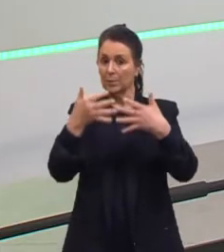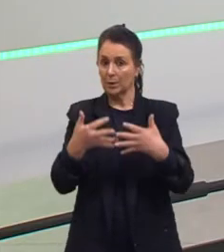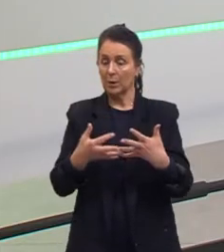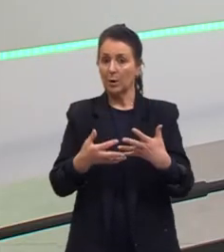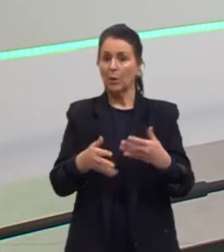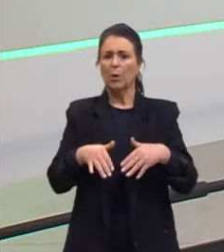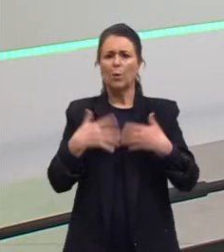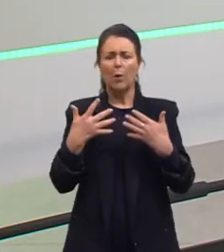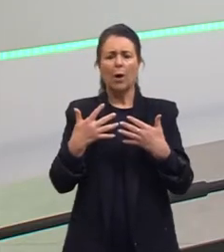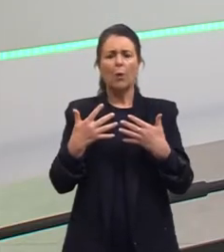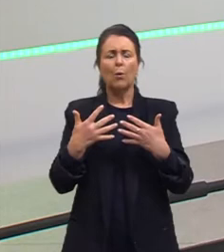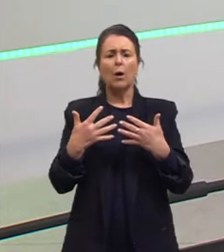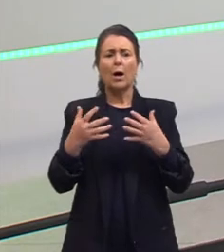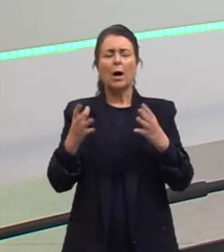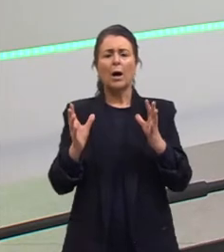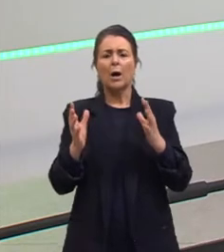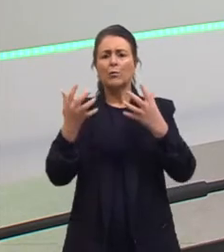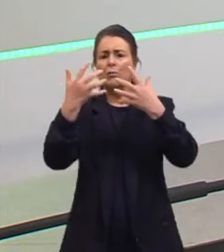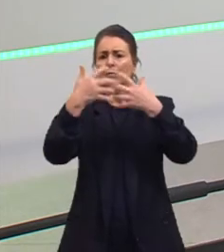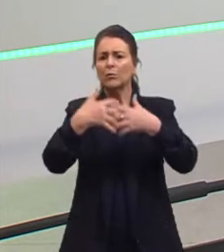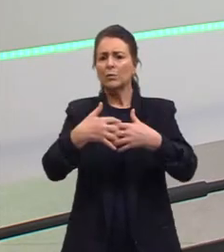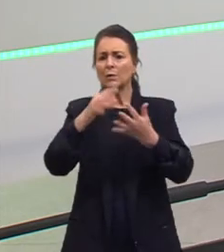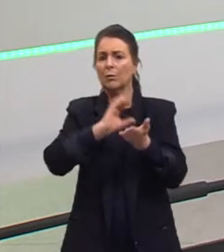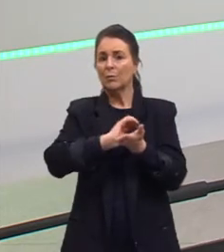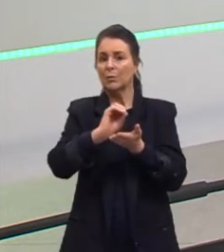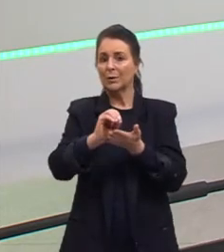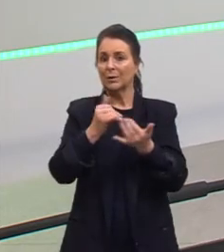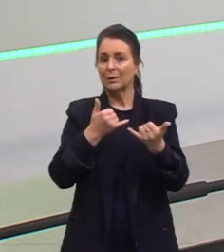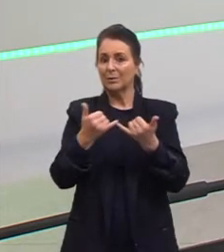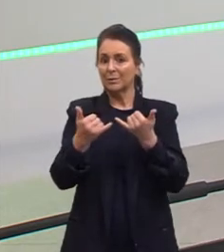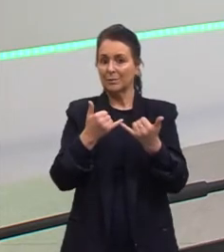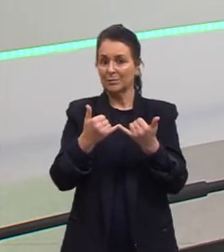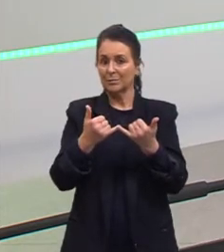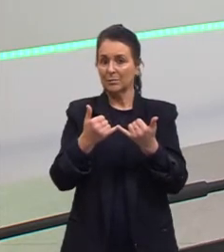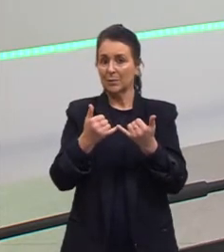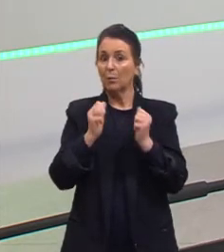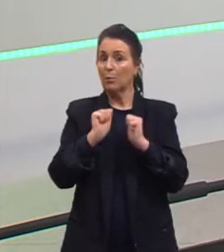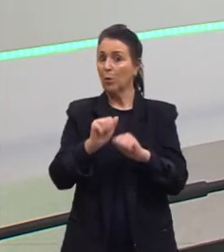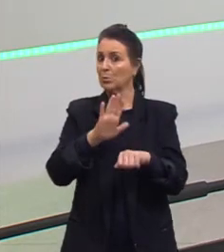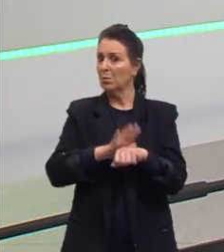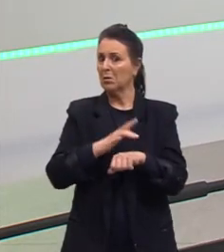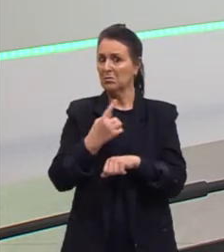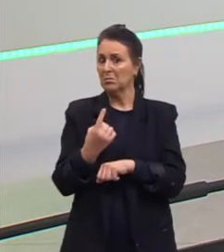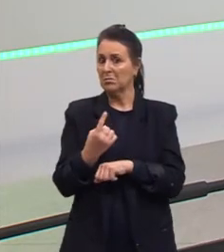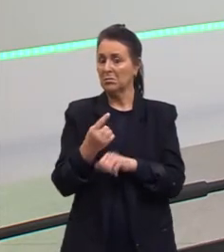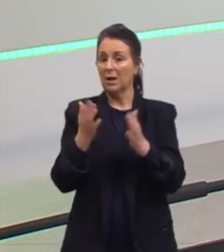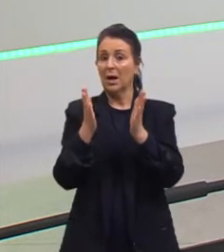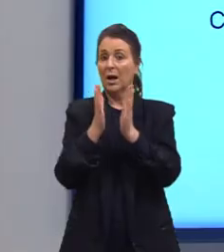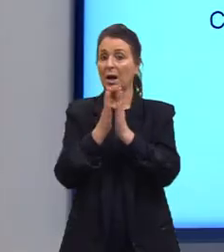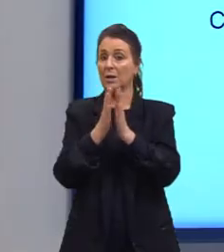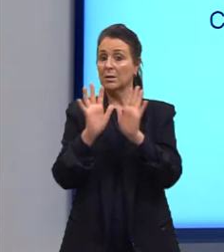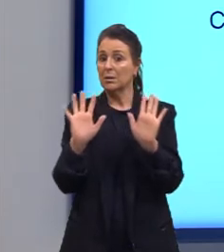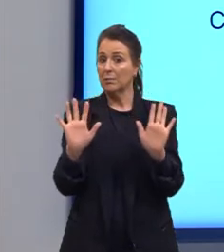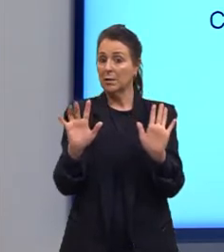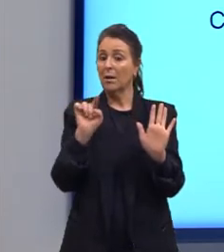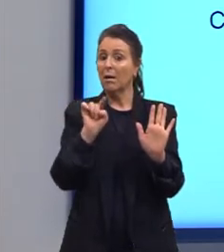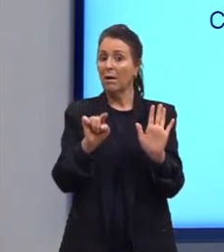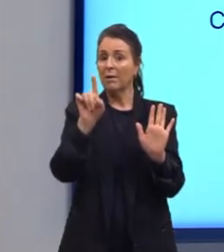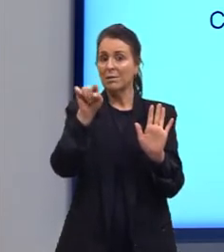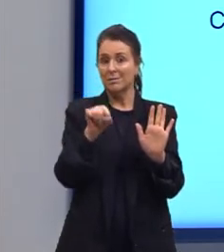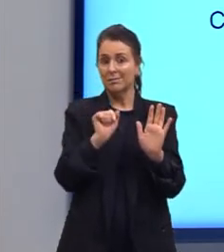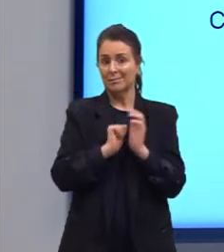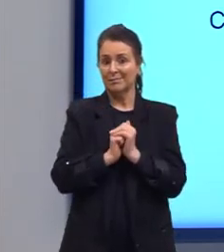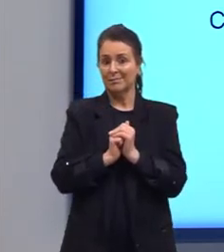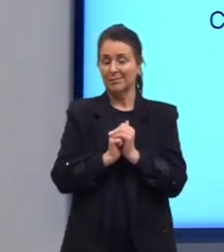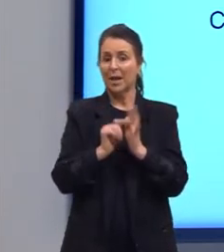função orgânica tem naquele exemplo ali, porque eu posso ter mais de uma, porque na isomeria é exatamente isso. A mesma